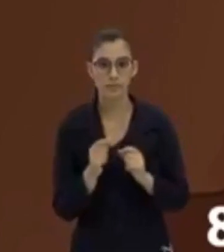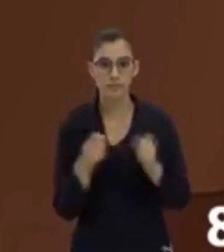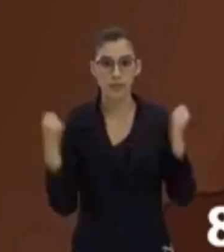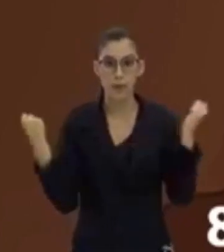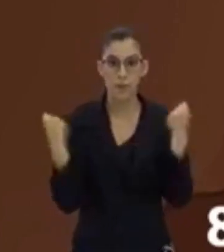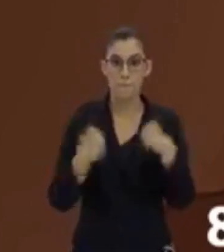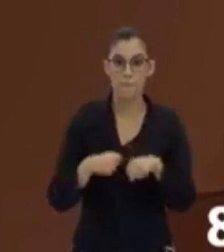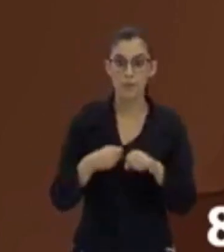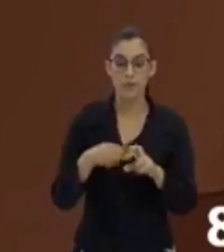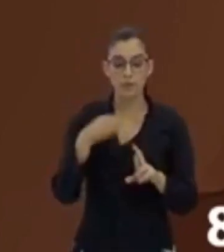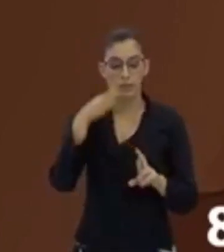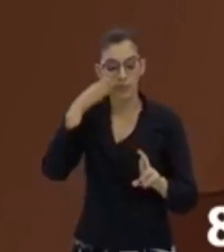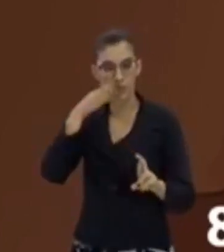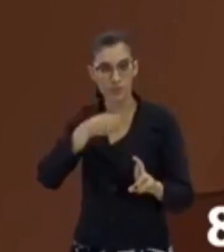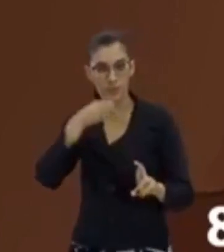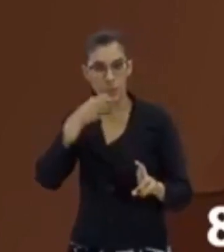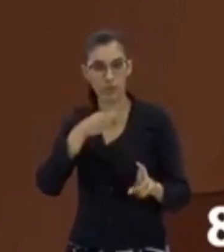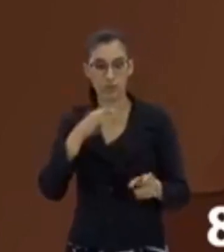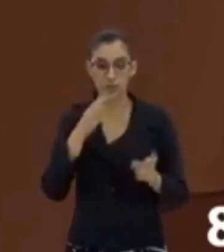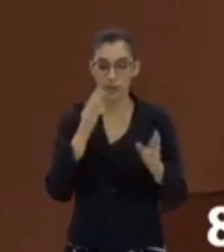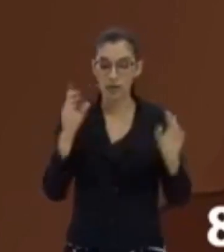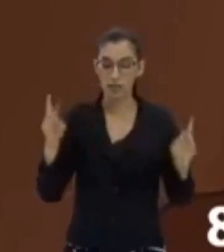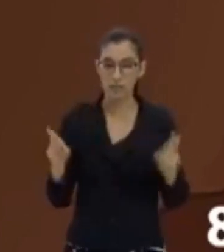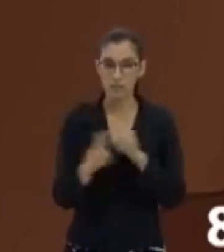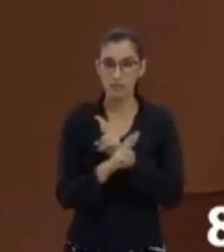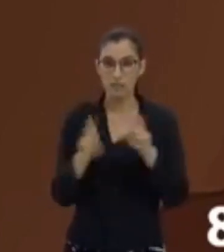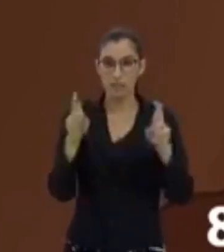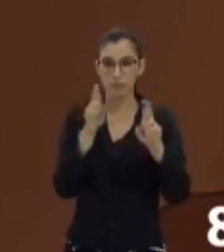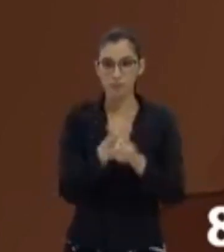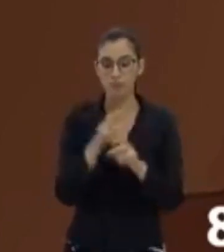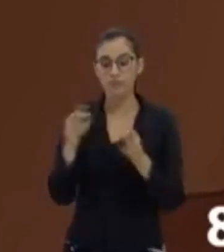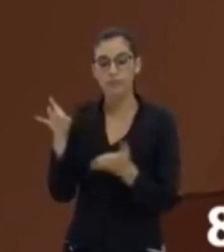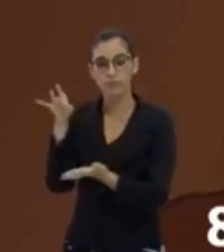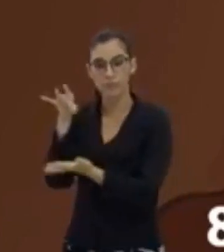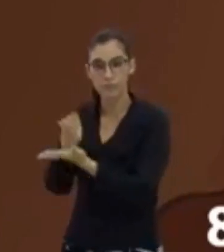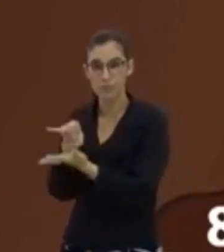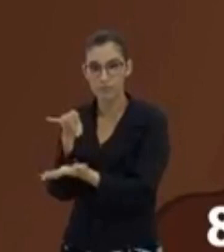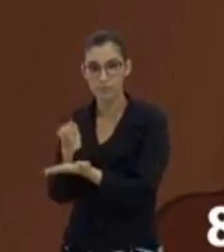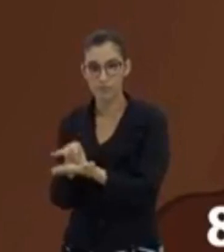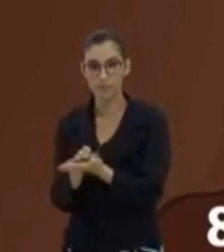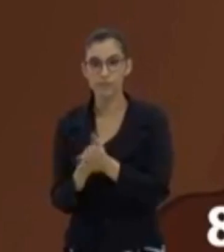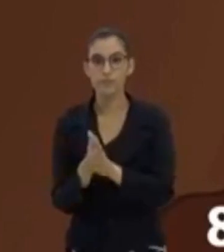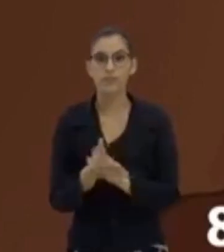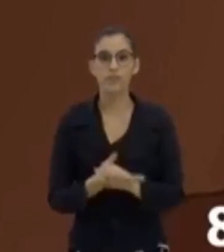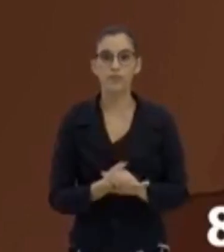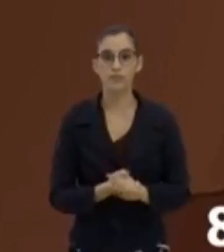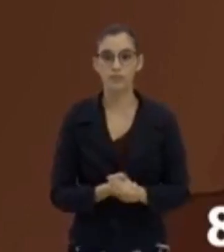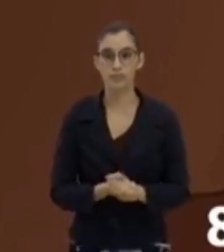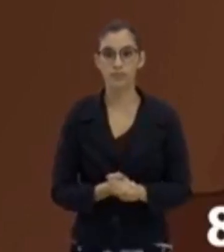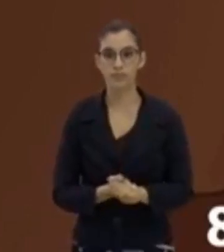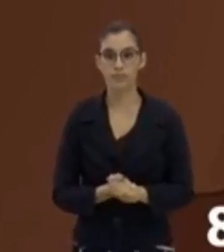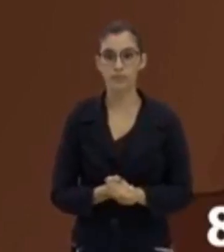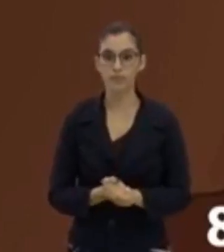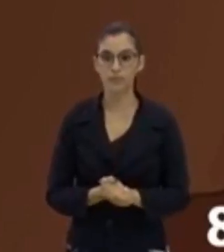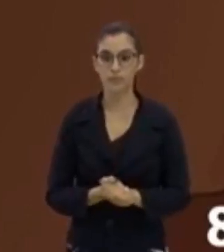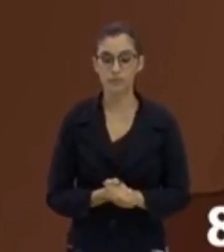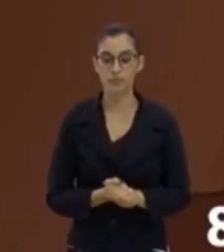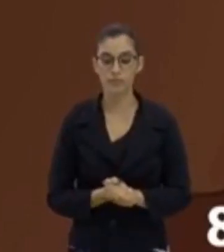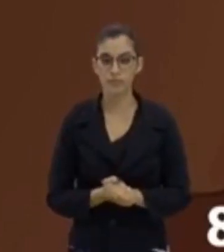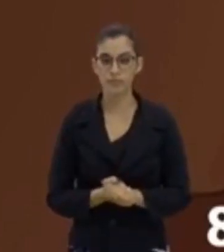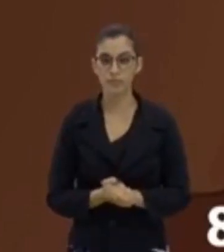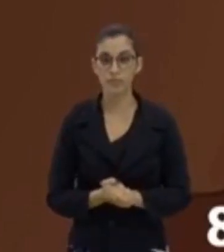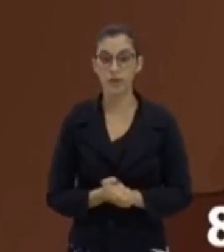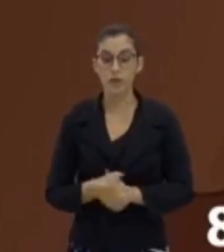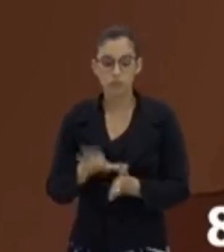representado e o real. Ou é uma proporção entre a distância real e a distância representada. Então,